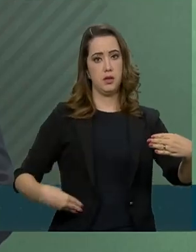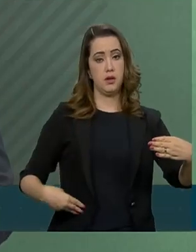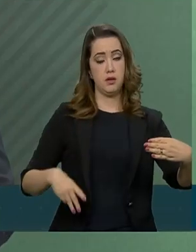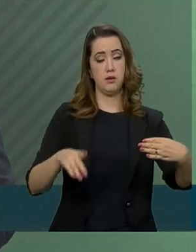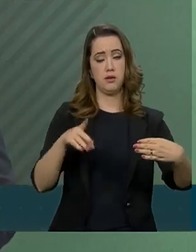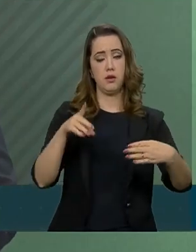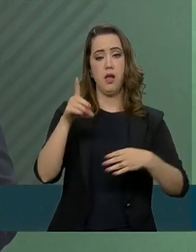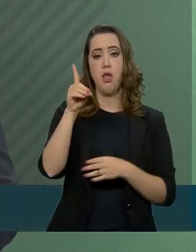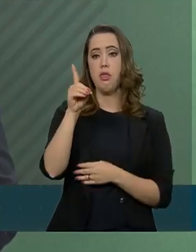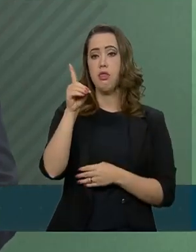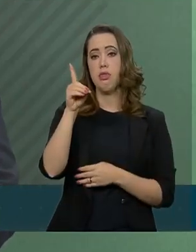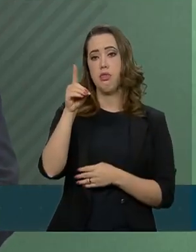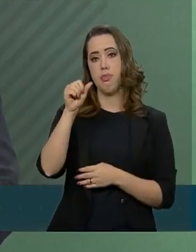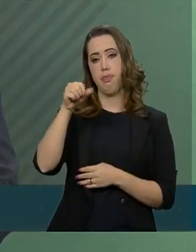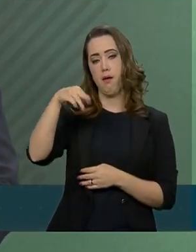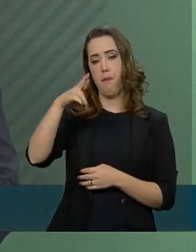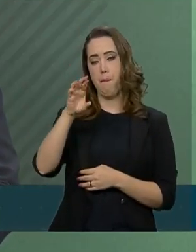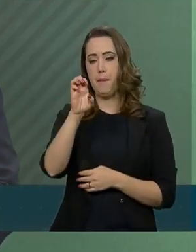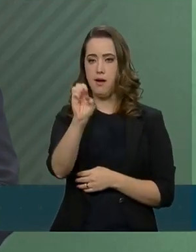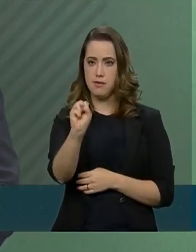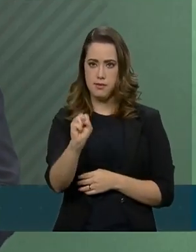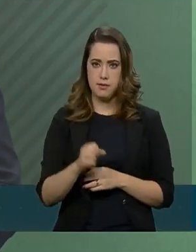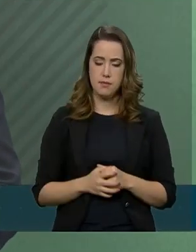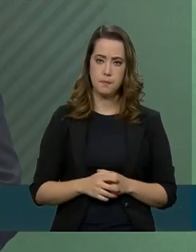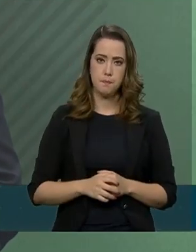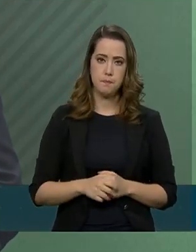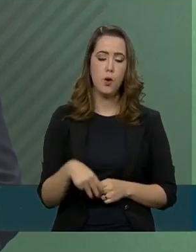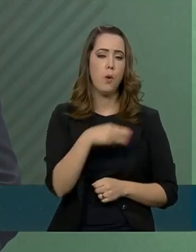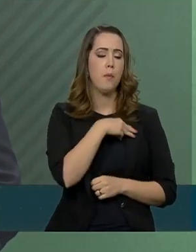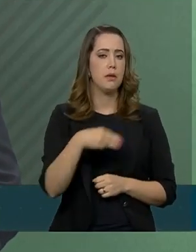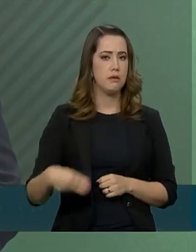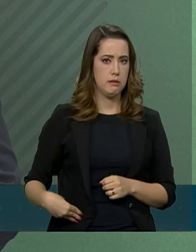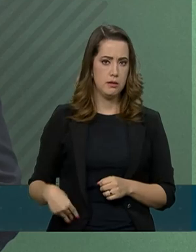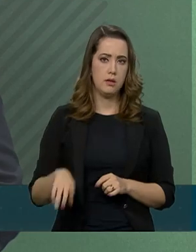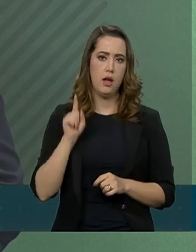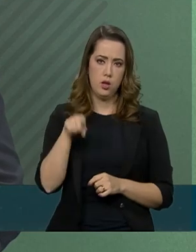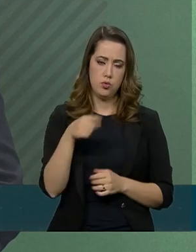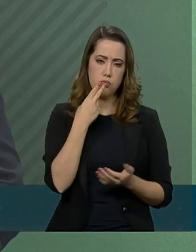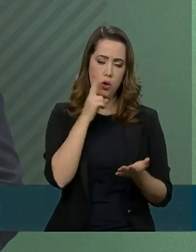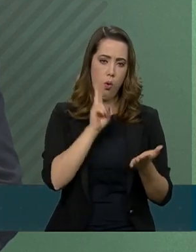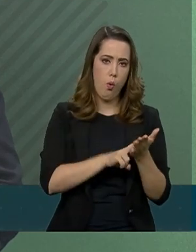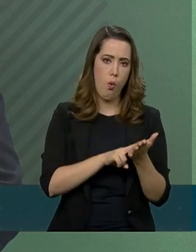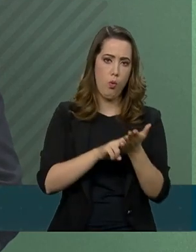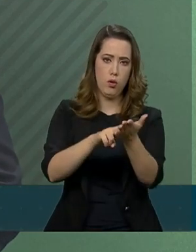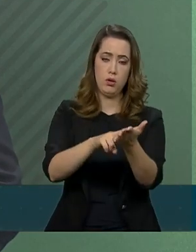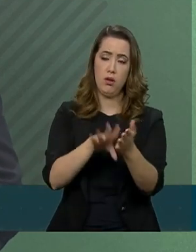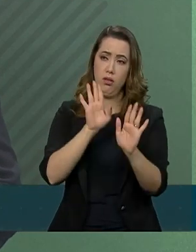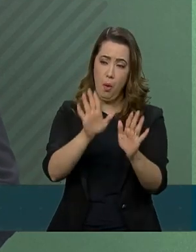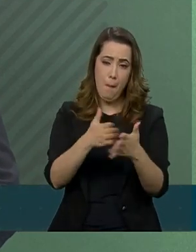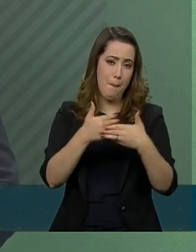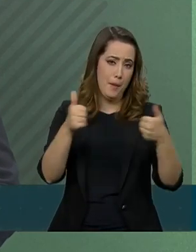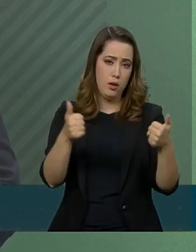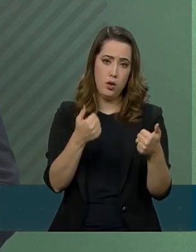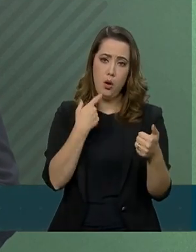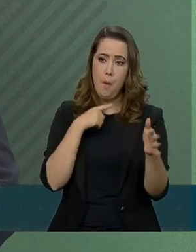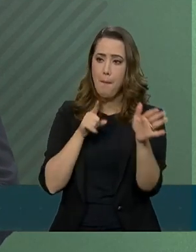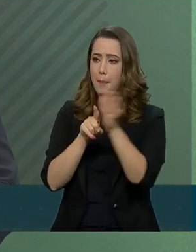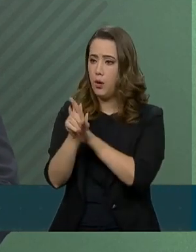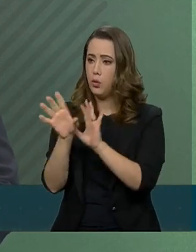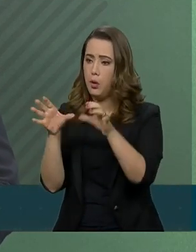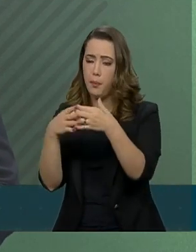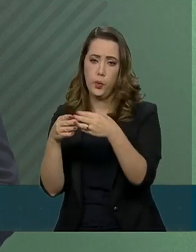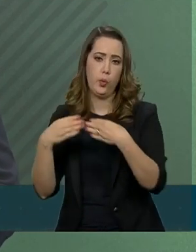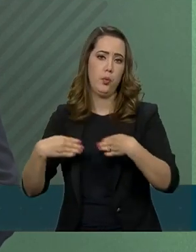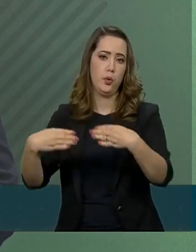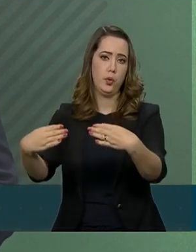O Ministério, inclusive, emitiu ou emitirá uma nota com relação a isso. Melhor, então, direcionar essa atividade. Com relação